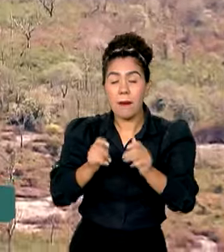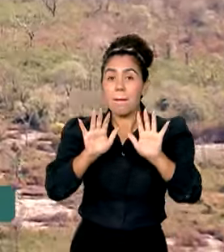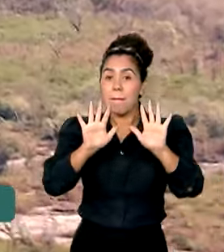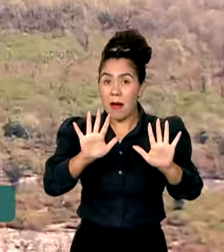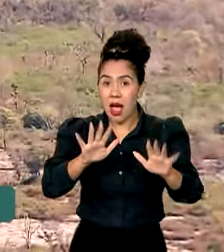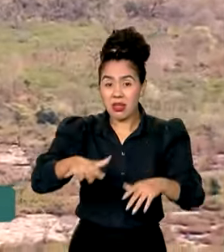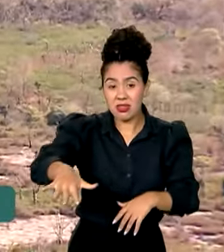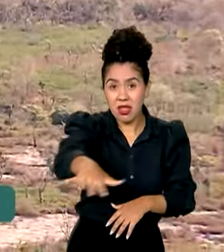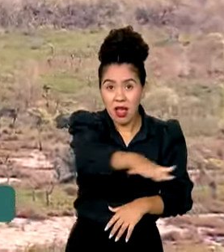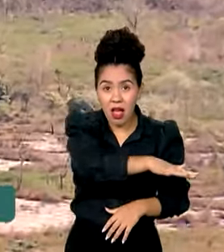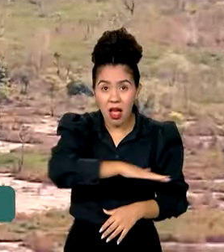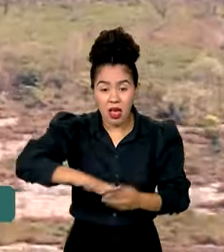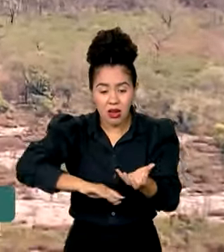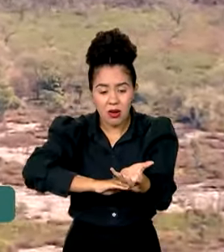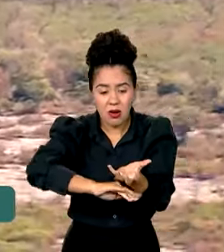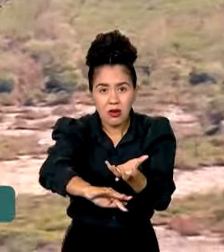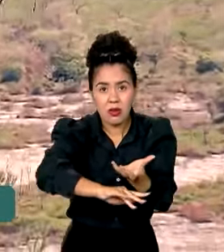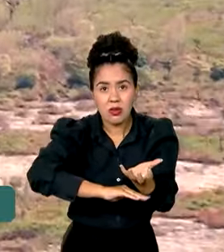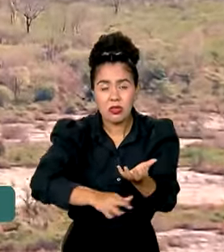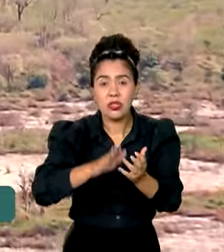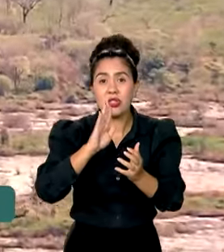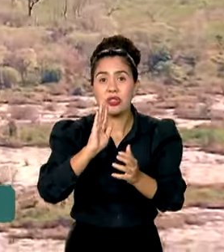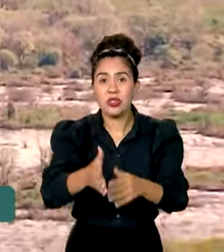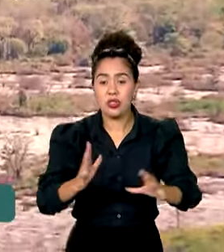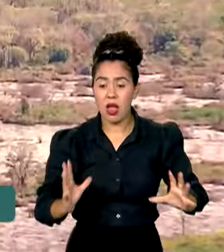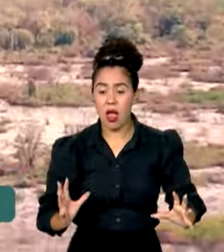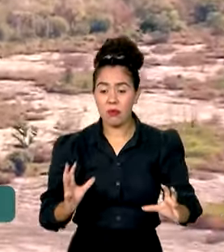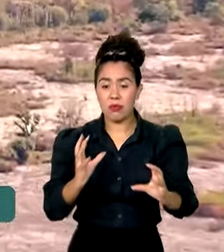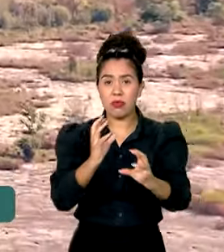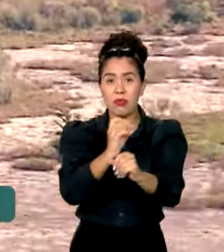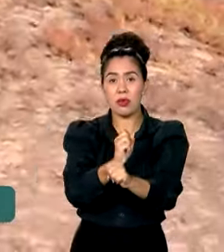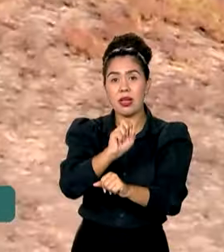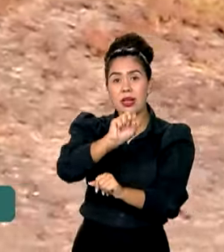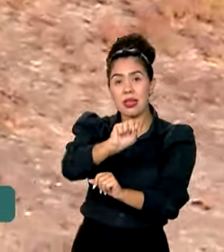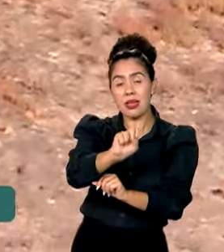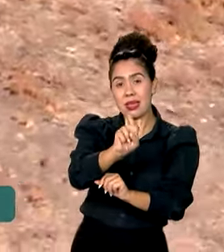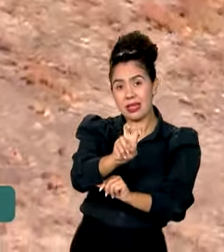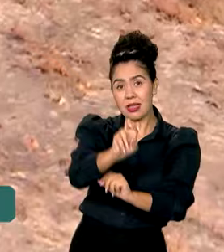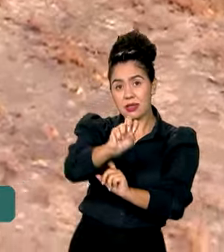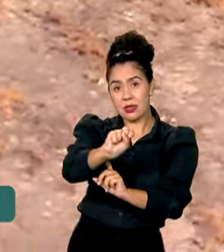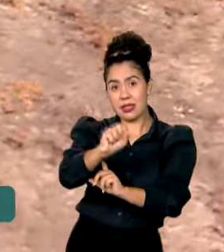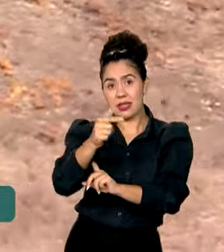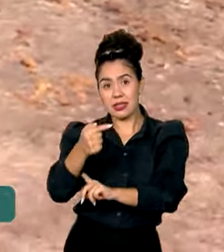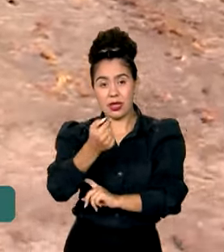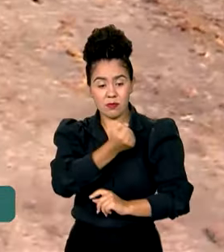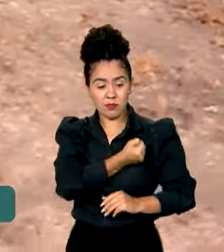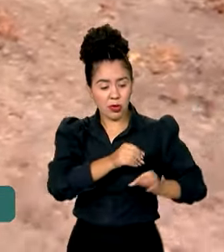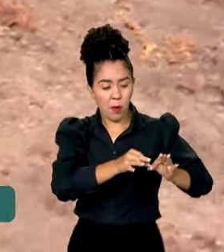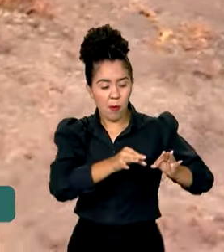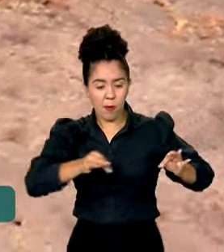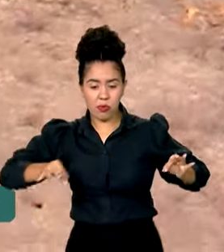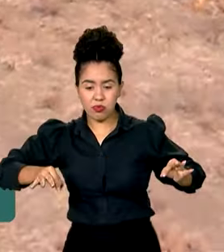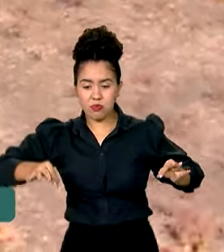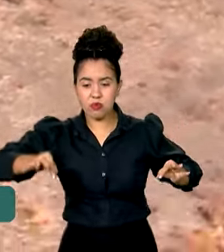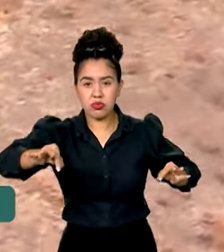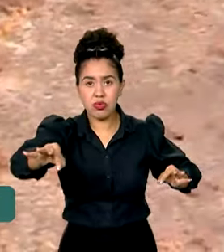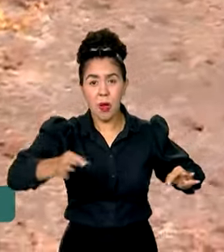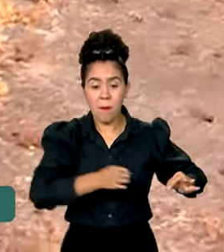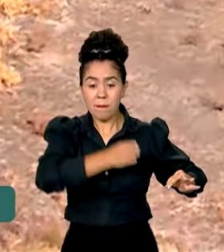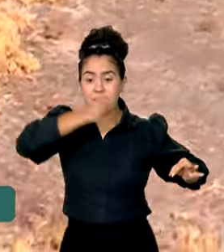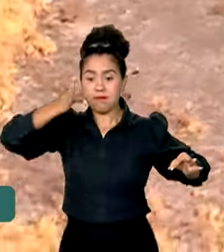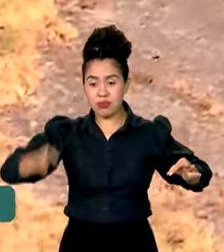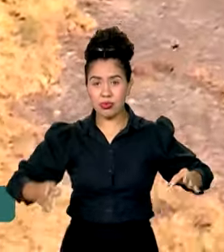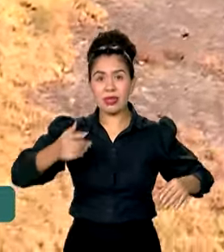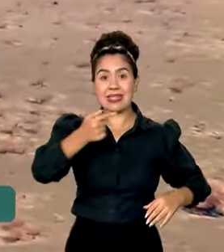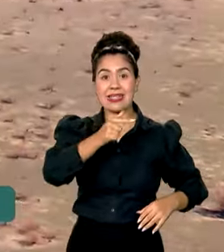Pantanal já acumula de 587 mil hectares a 778 mil hectares de